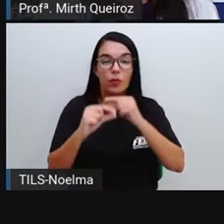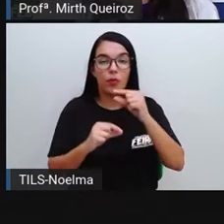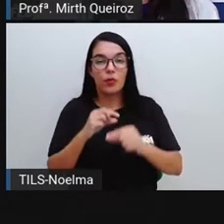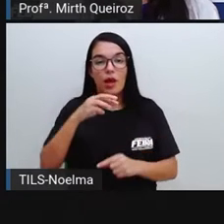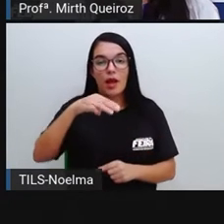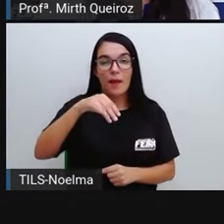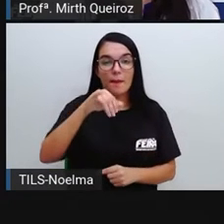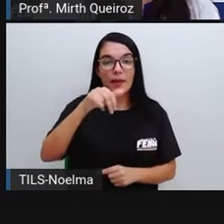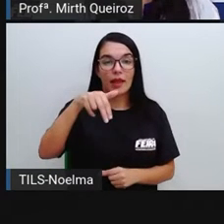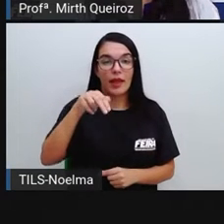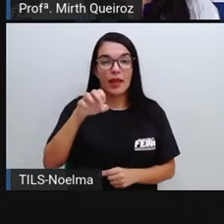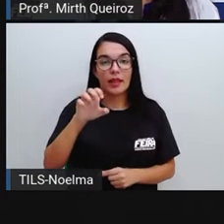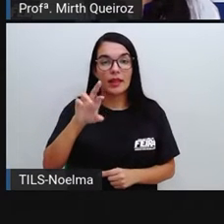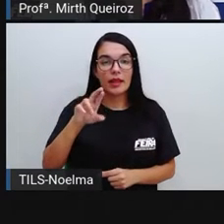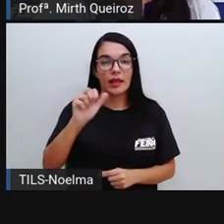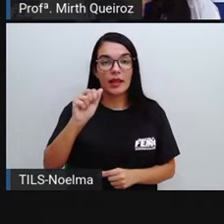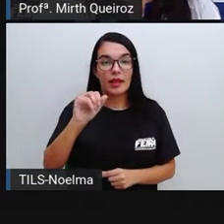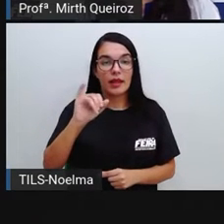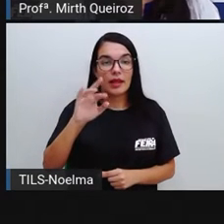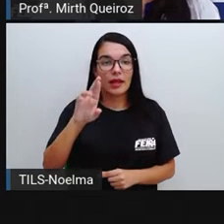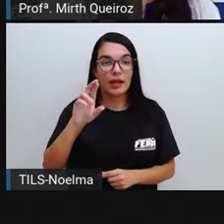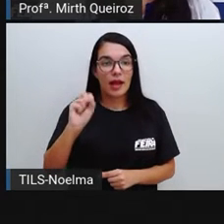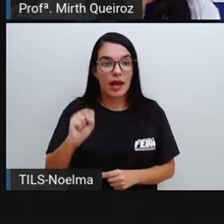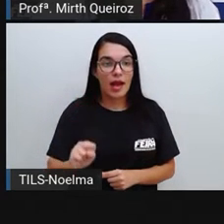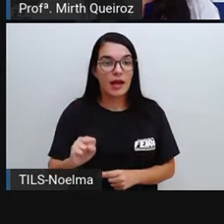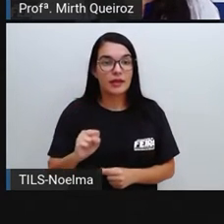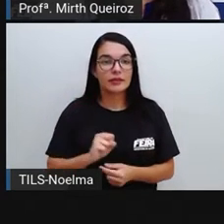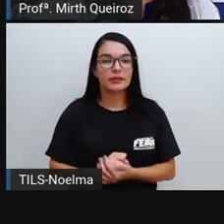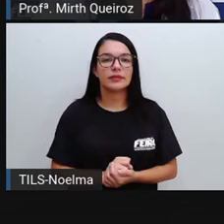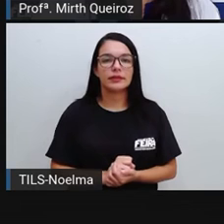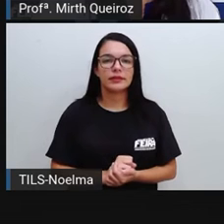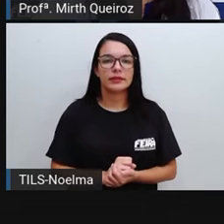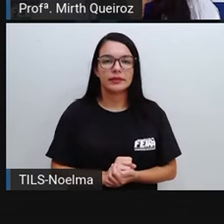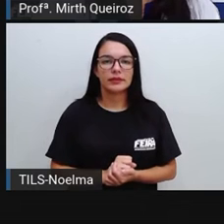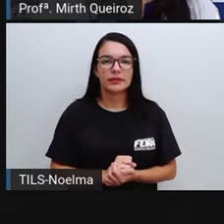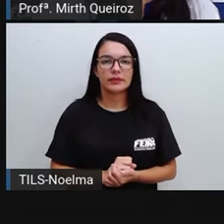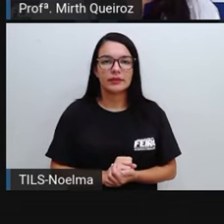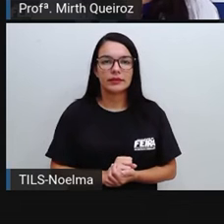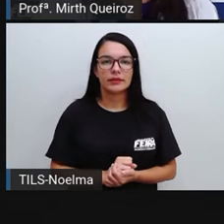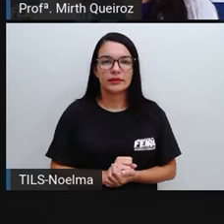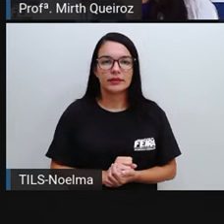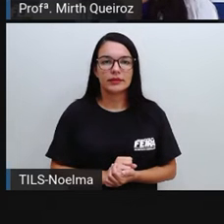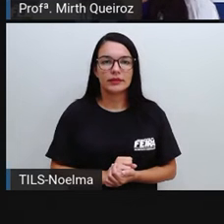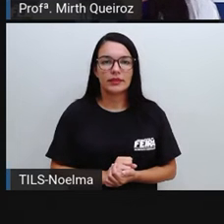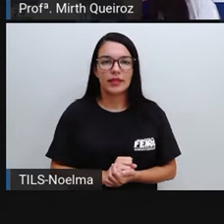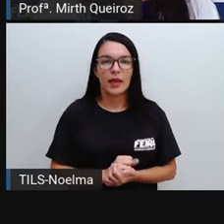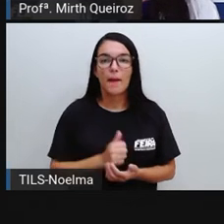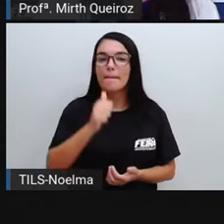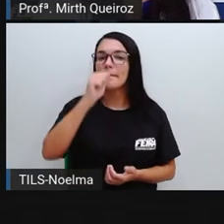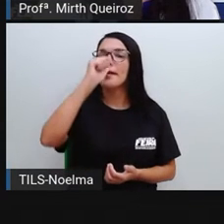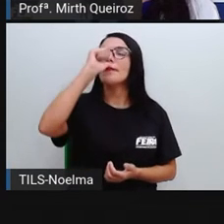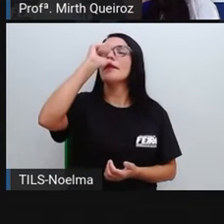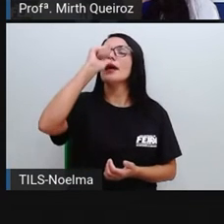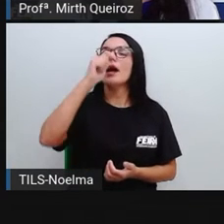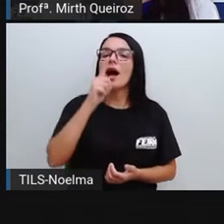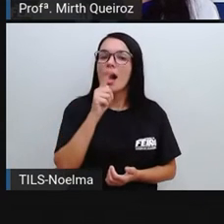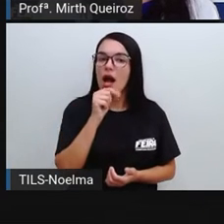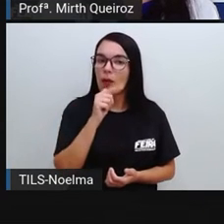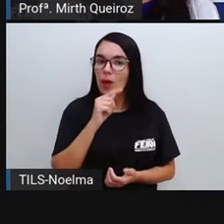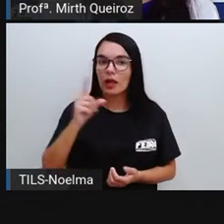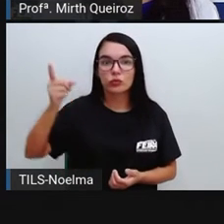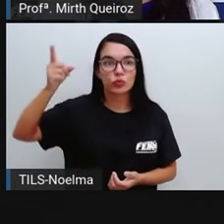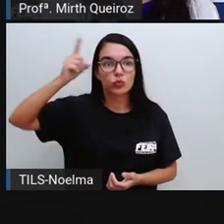dissolvidos Cortou ali por causa da imagem, né? Mas a palavra é dissolvido Certo, gente? Beber água